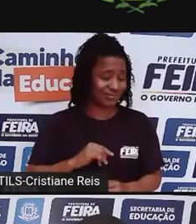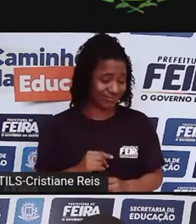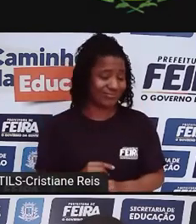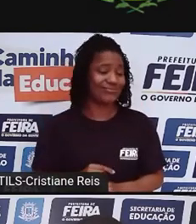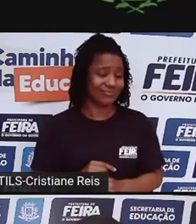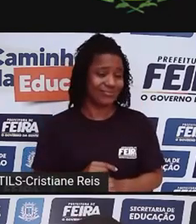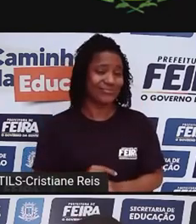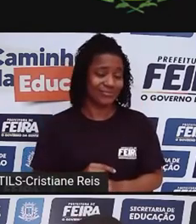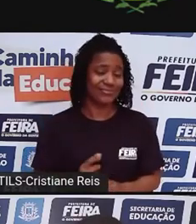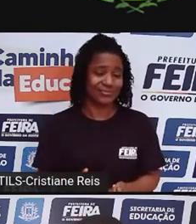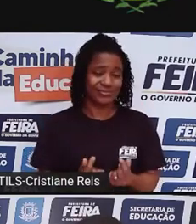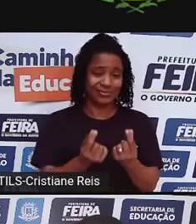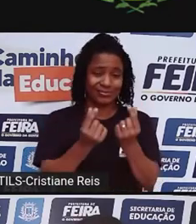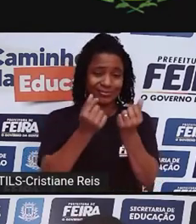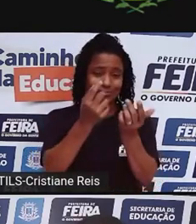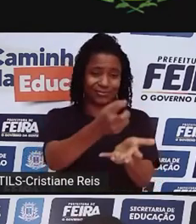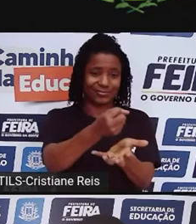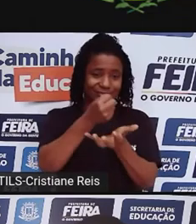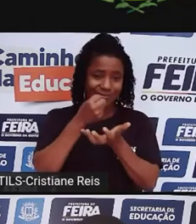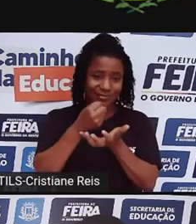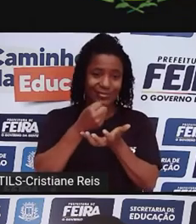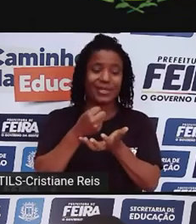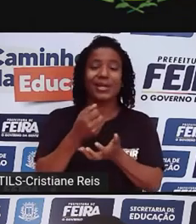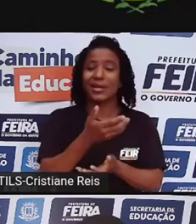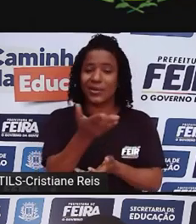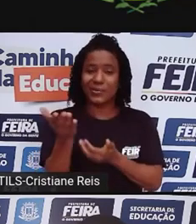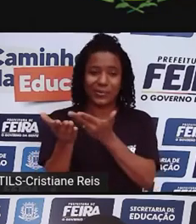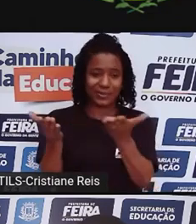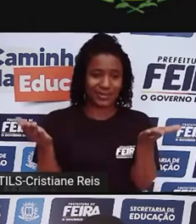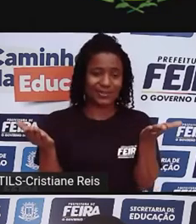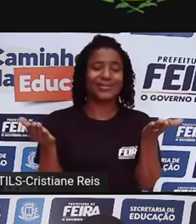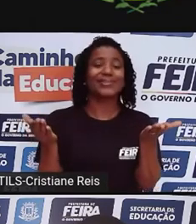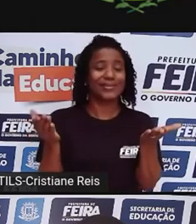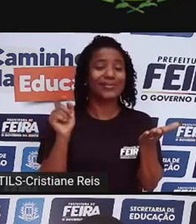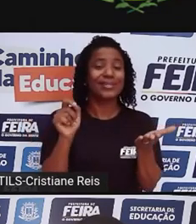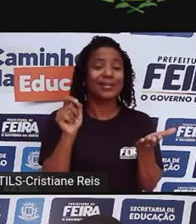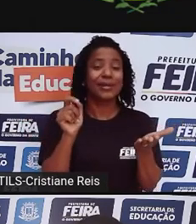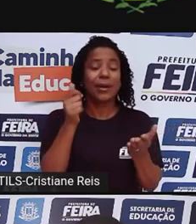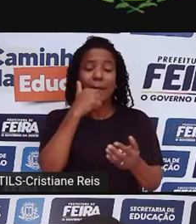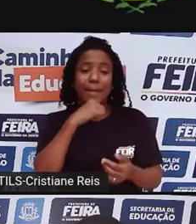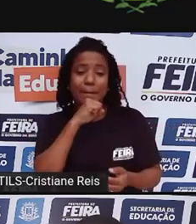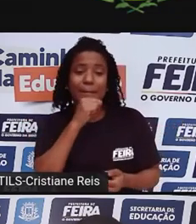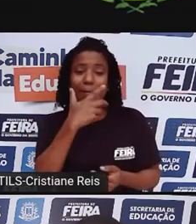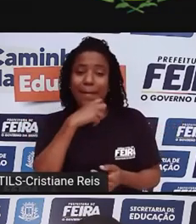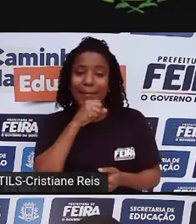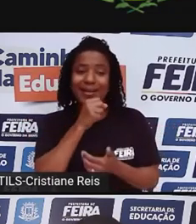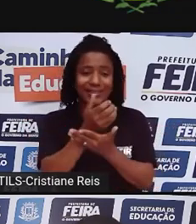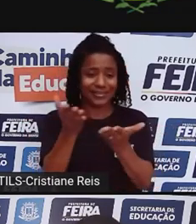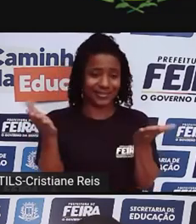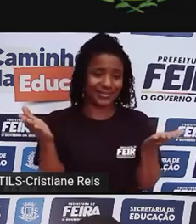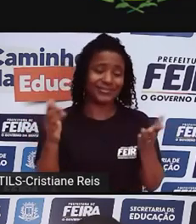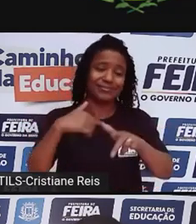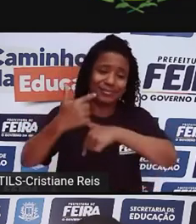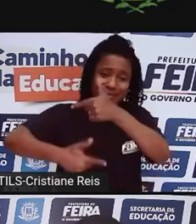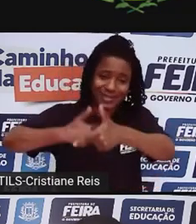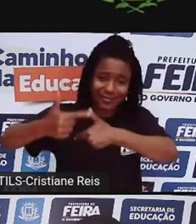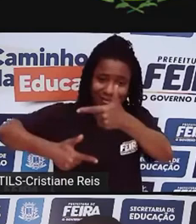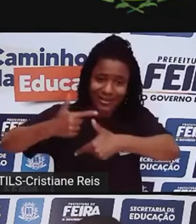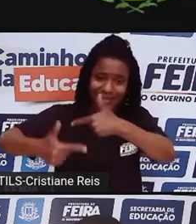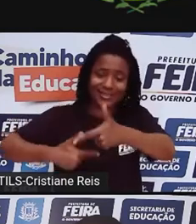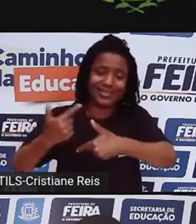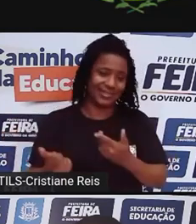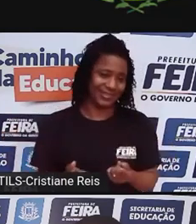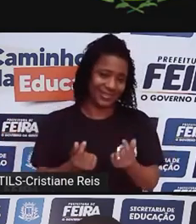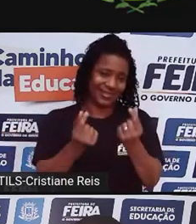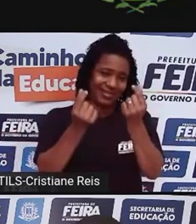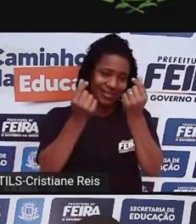Eu estou conversando aqui com filhos e filhas de trabalhadores e trabalhadoras. Eu estou conversando com pessoas que deixam